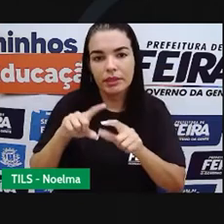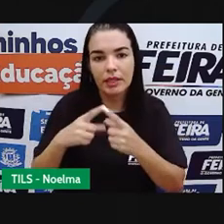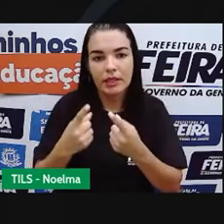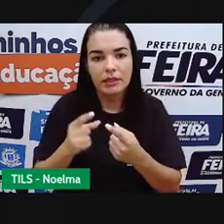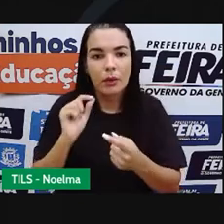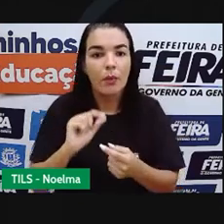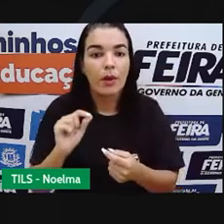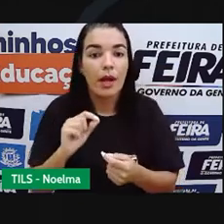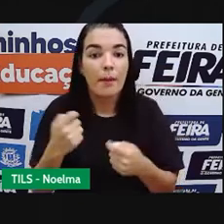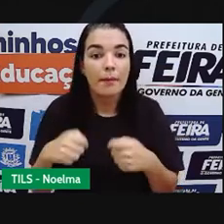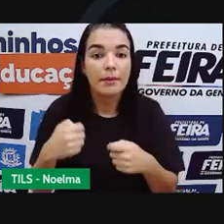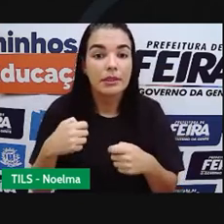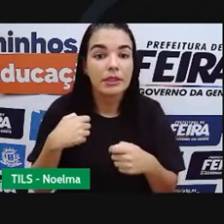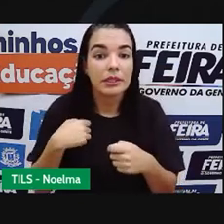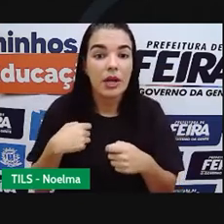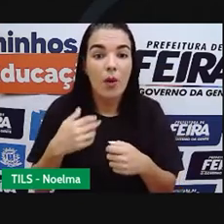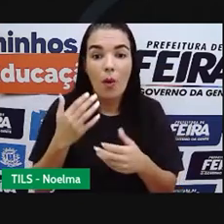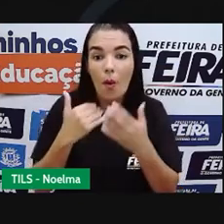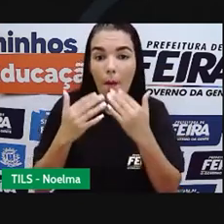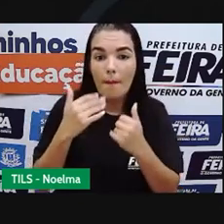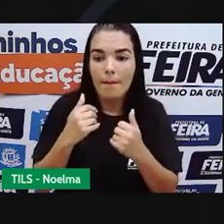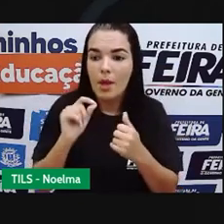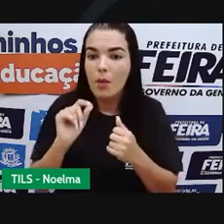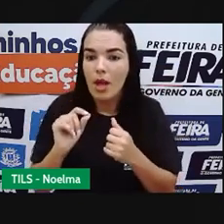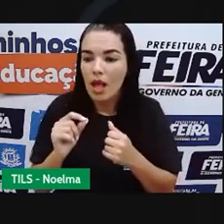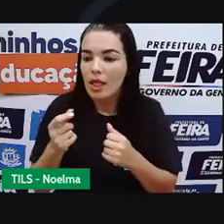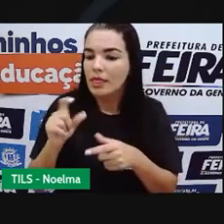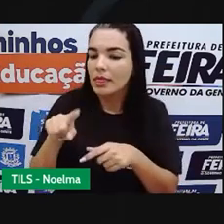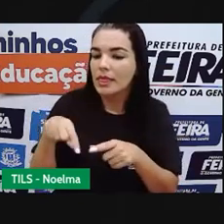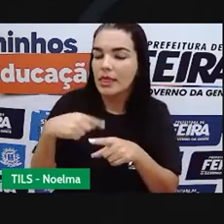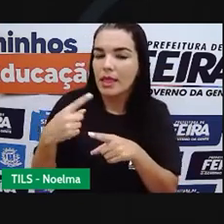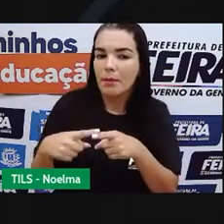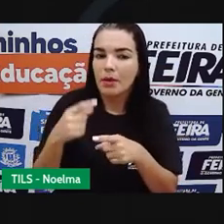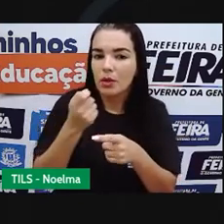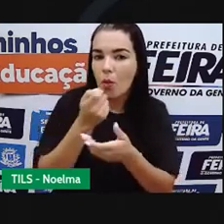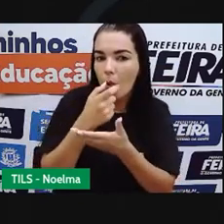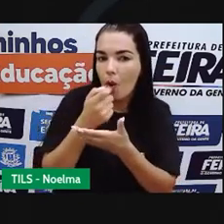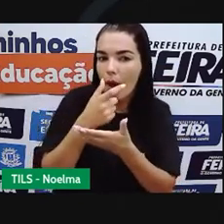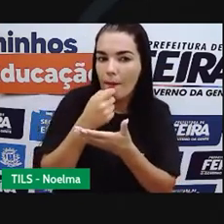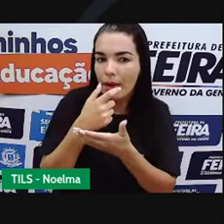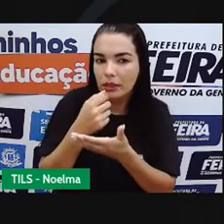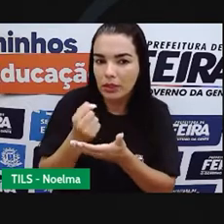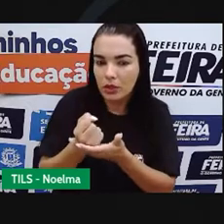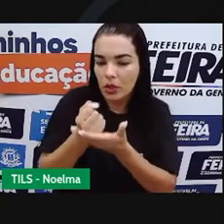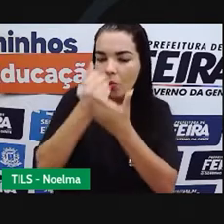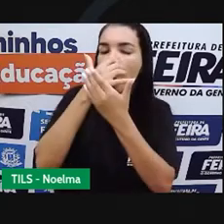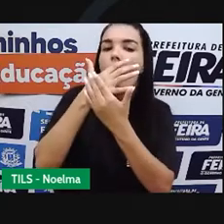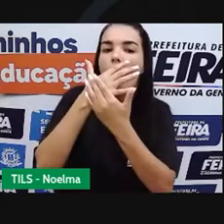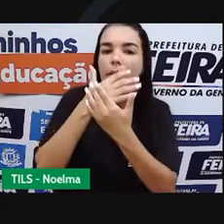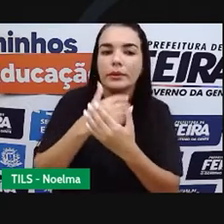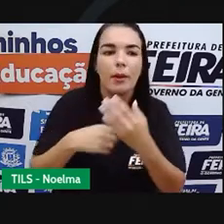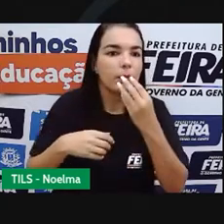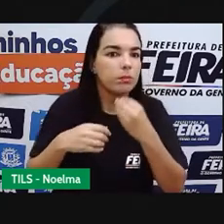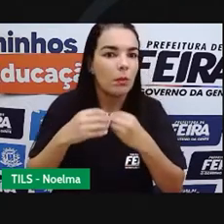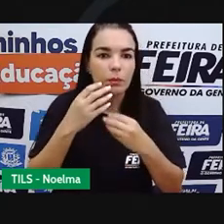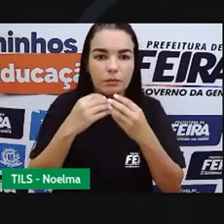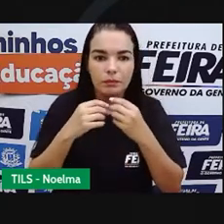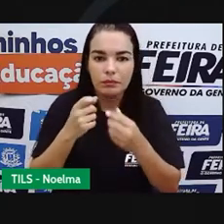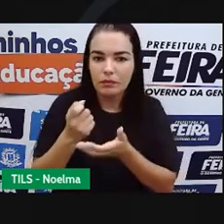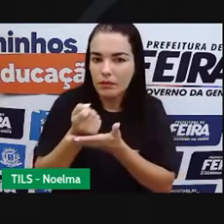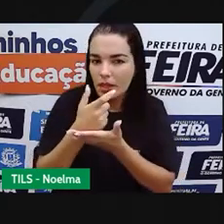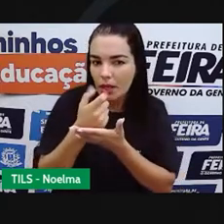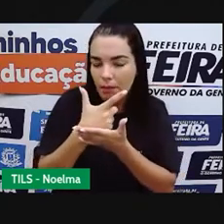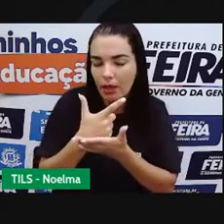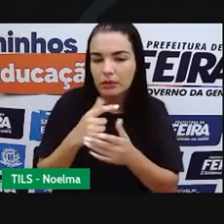muito, eu parti pelo laxante. Então eu cheguei automático virar 11 comprimidos de laxante de uma vez. Eu não vou falar para você que eu fui uma